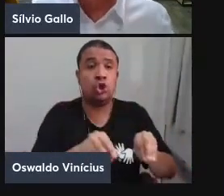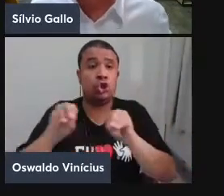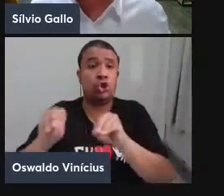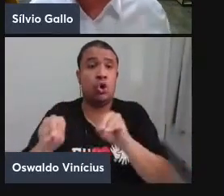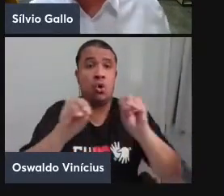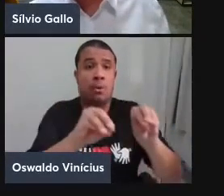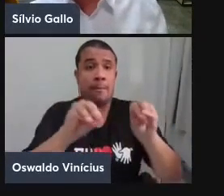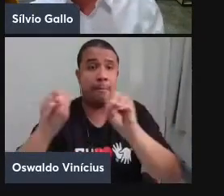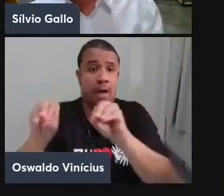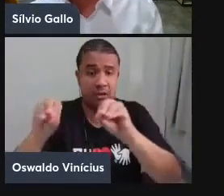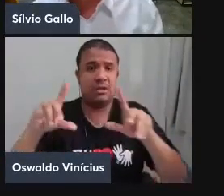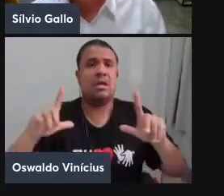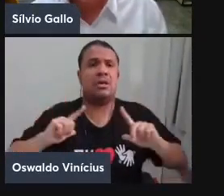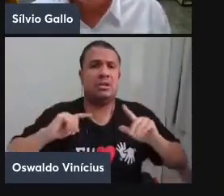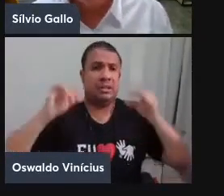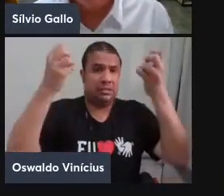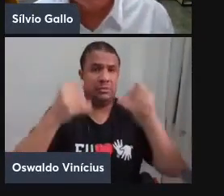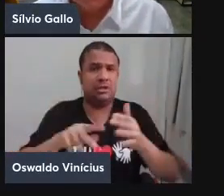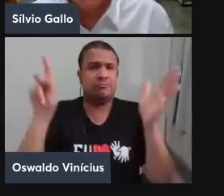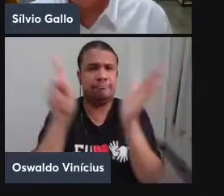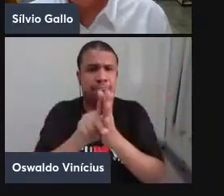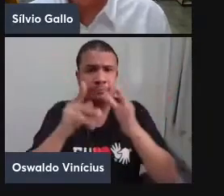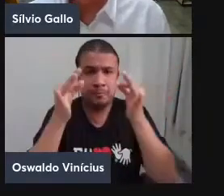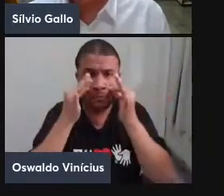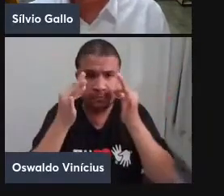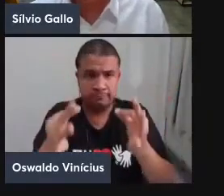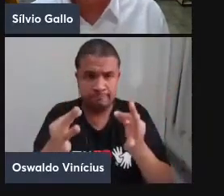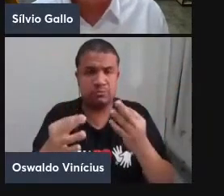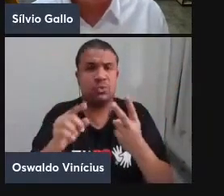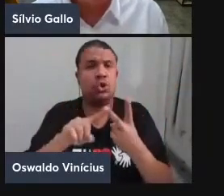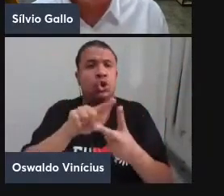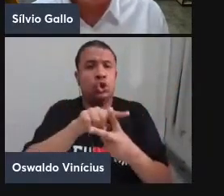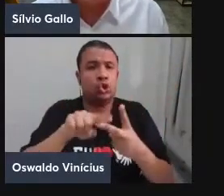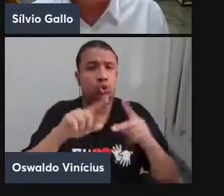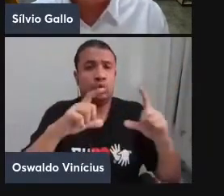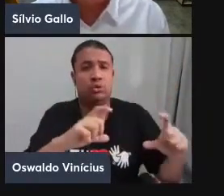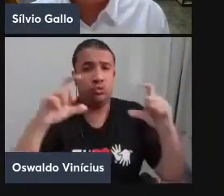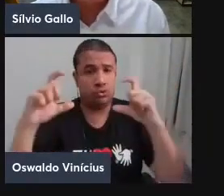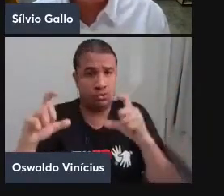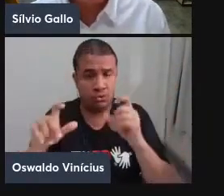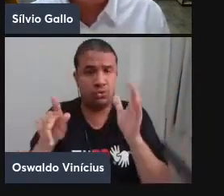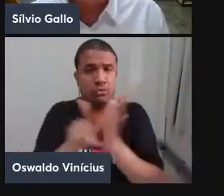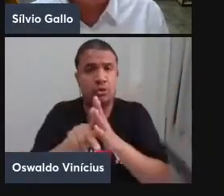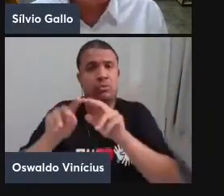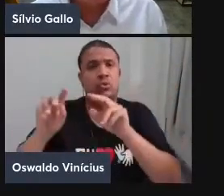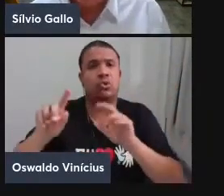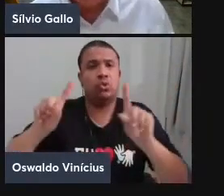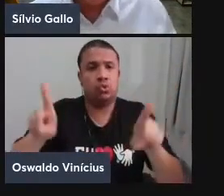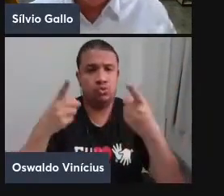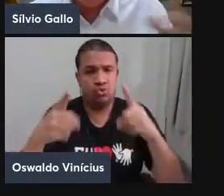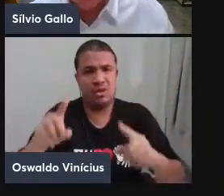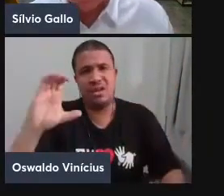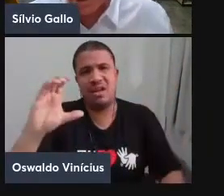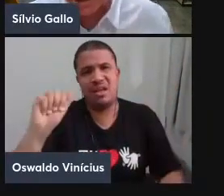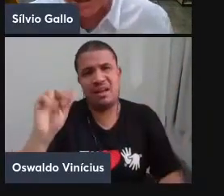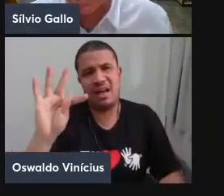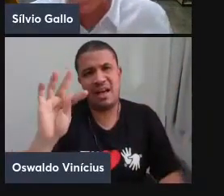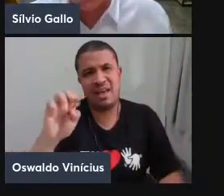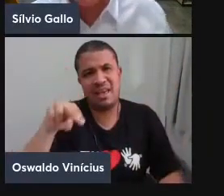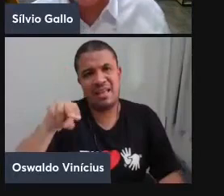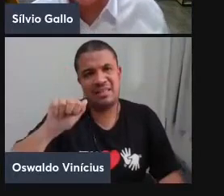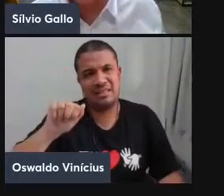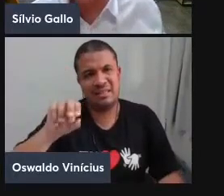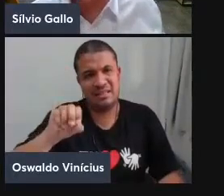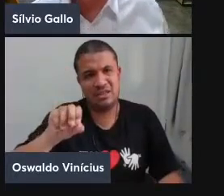eu concluo chamando a atenção para dois trechos que eu roubei aqui de uma canção do Caetano Veloso. Eu sabia que não daria